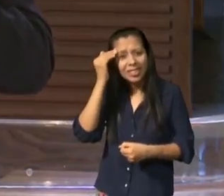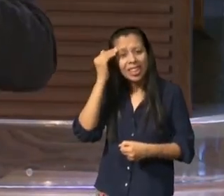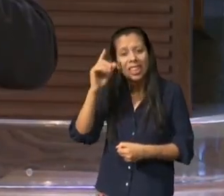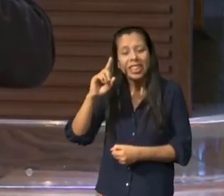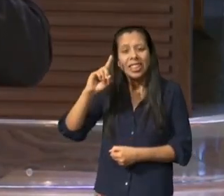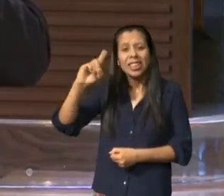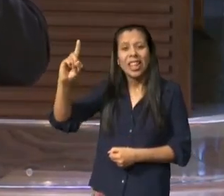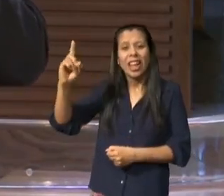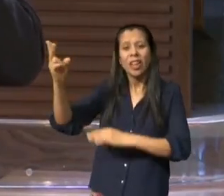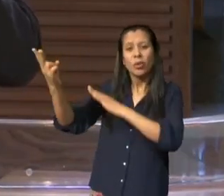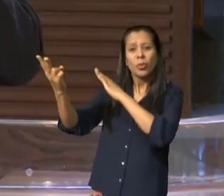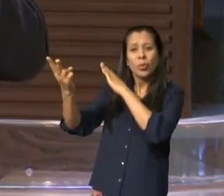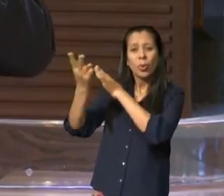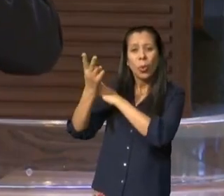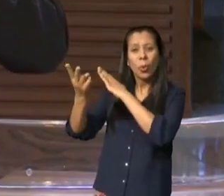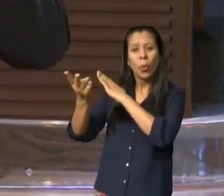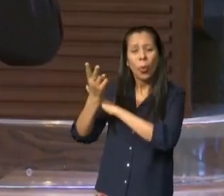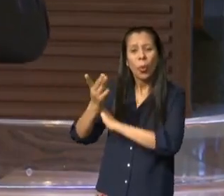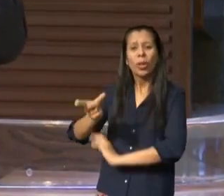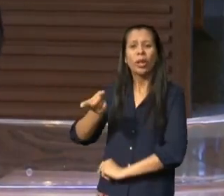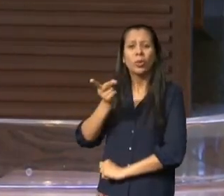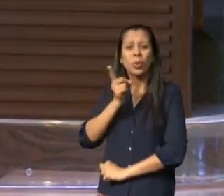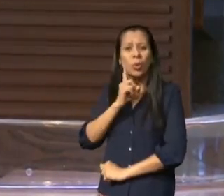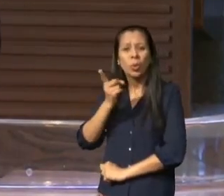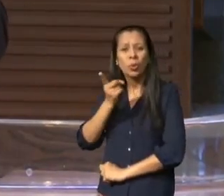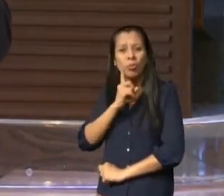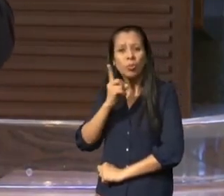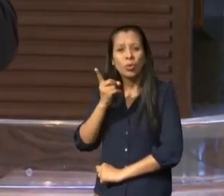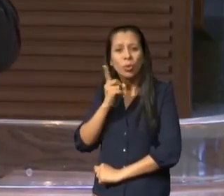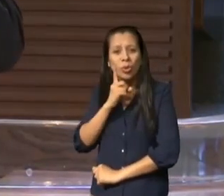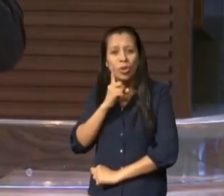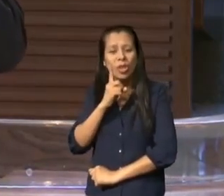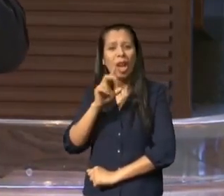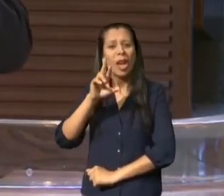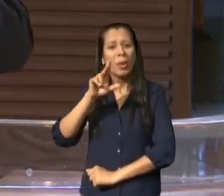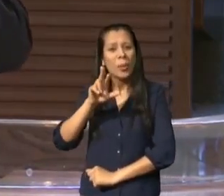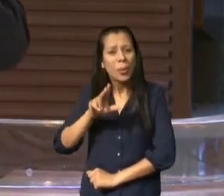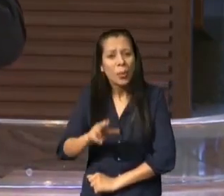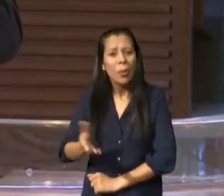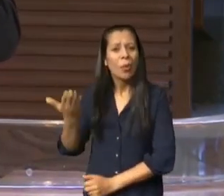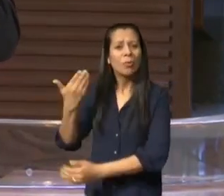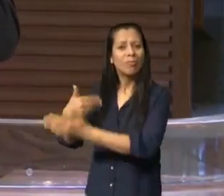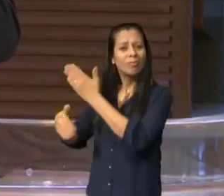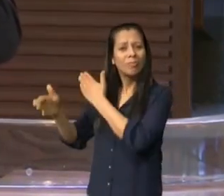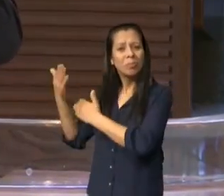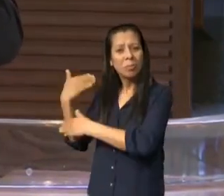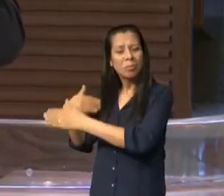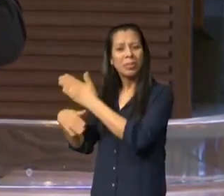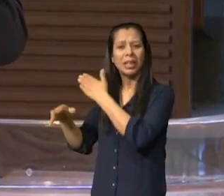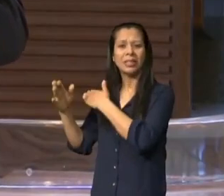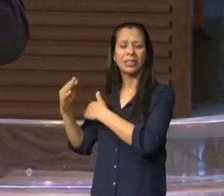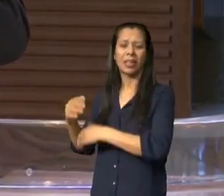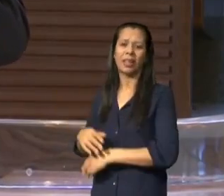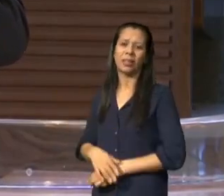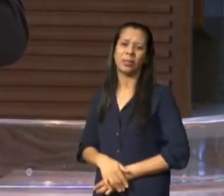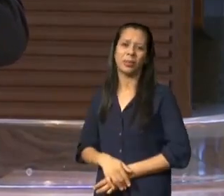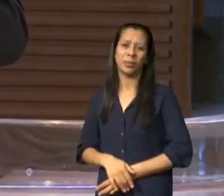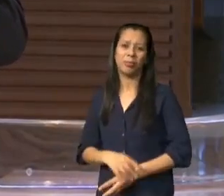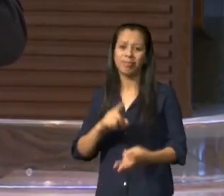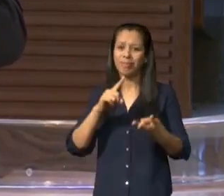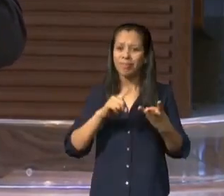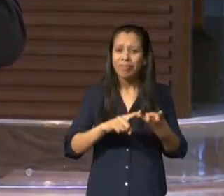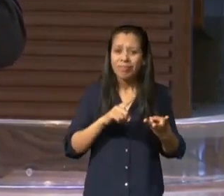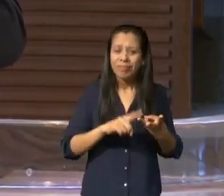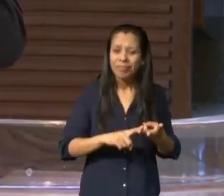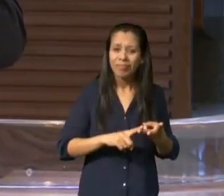um só manjar espiritual e esse manjar era concedido diariamente aquelas pessoas além